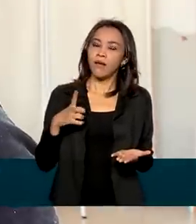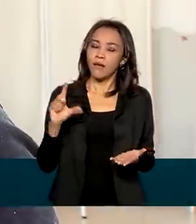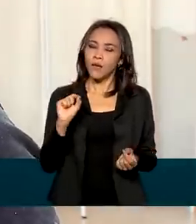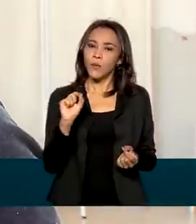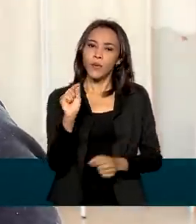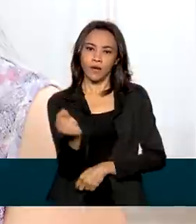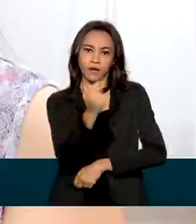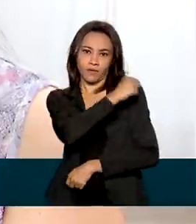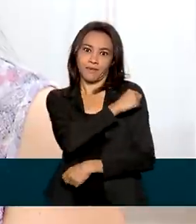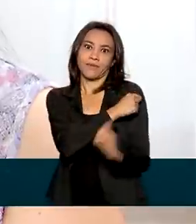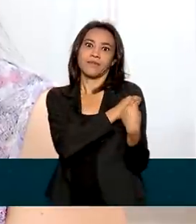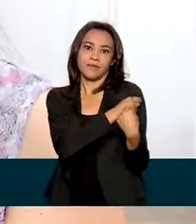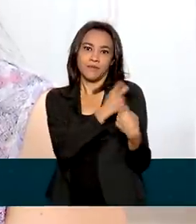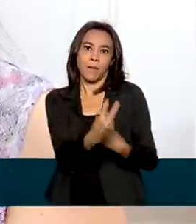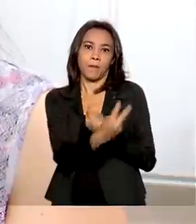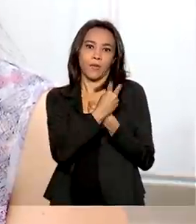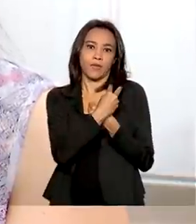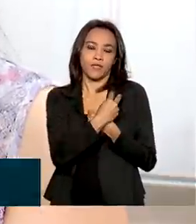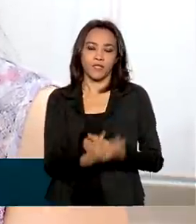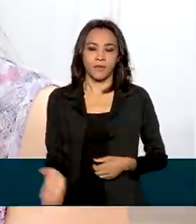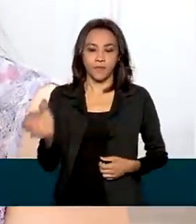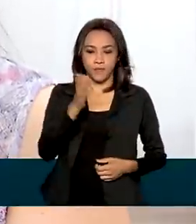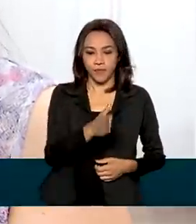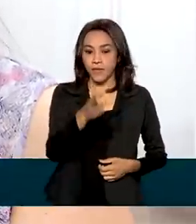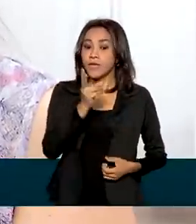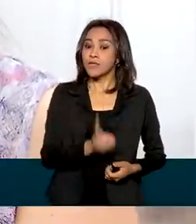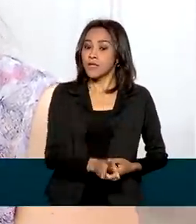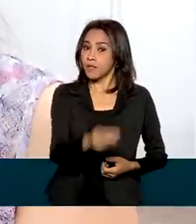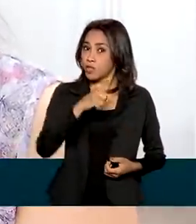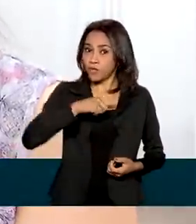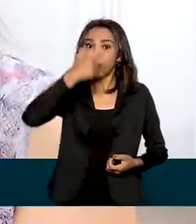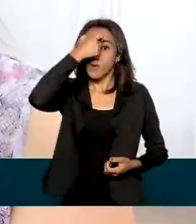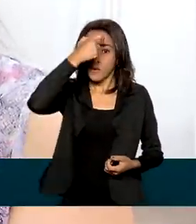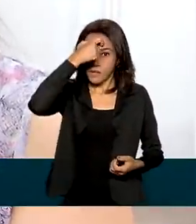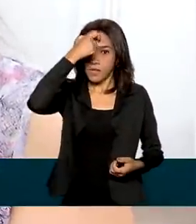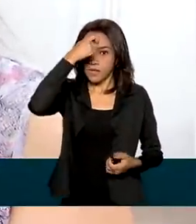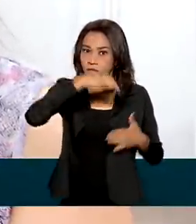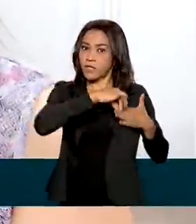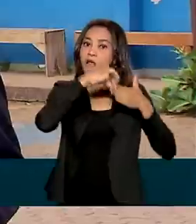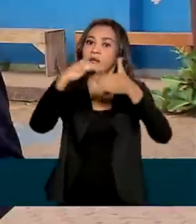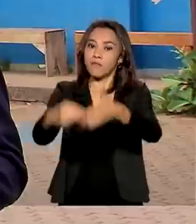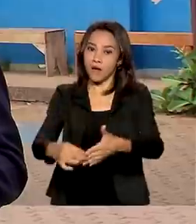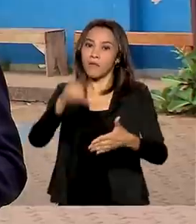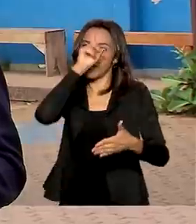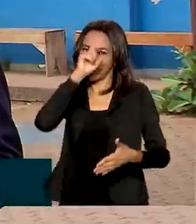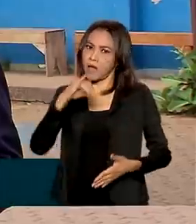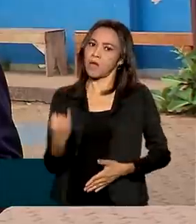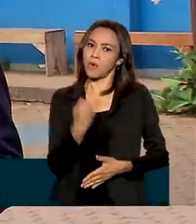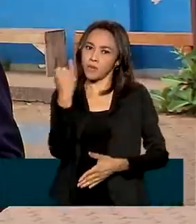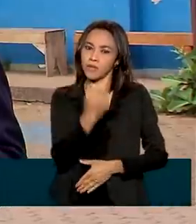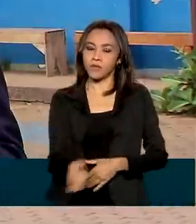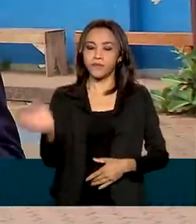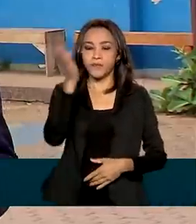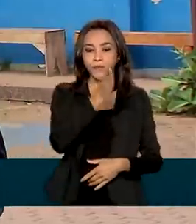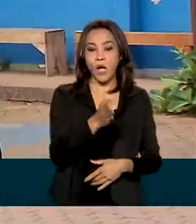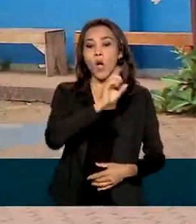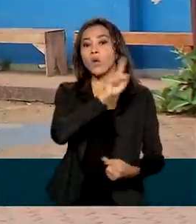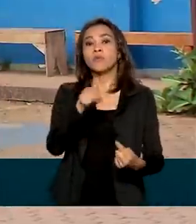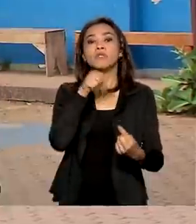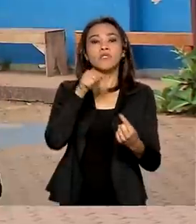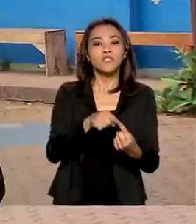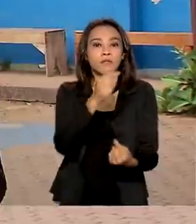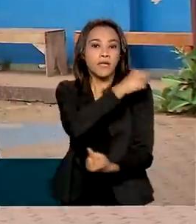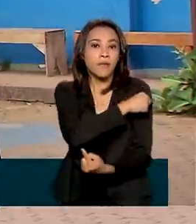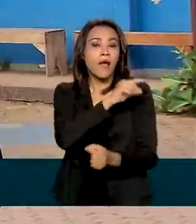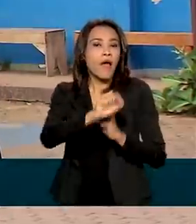combatente contra elas. Eu sempre tive essa consciência de trazer para vacinar. É muito importante. O objetivo da campanha é atualizar